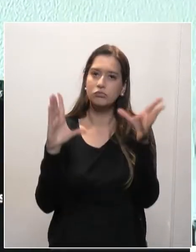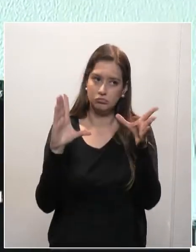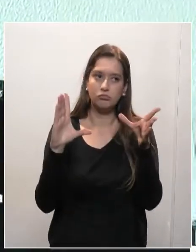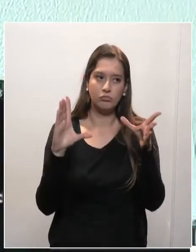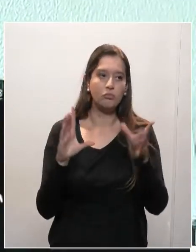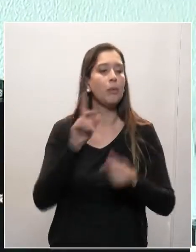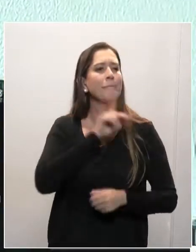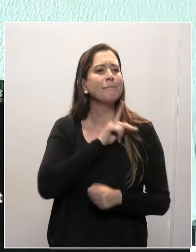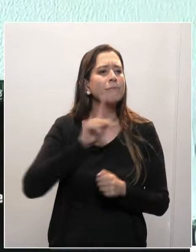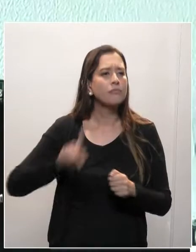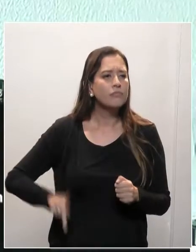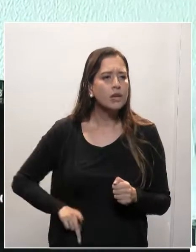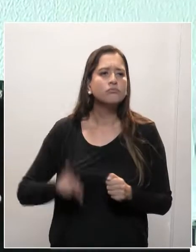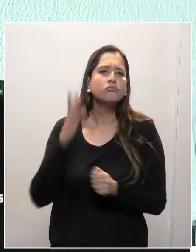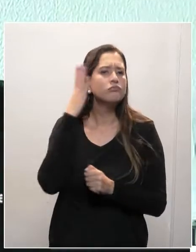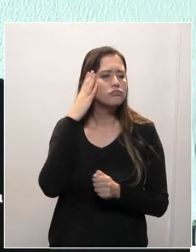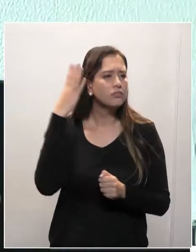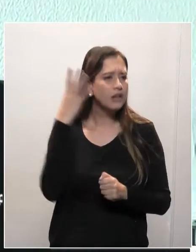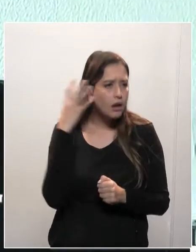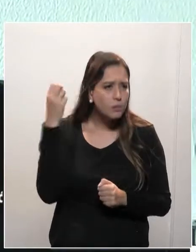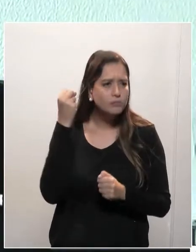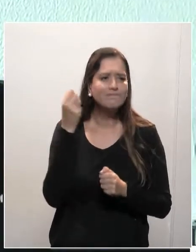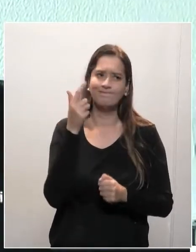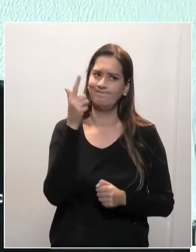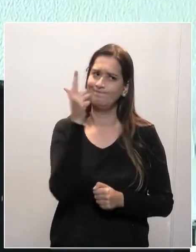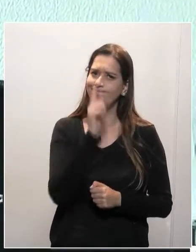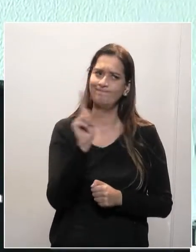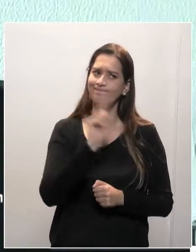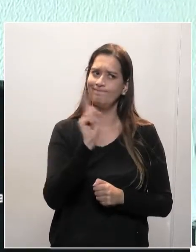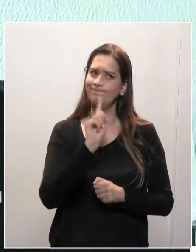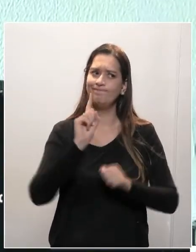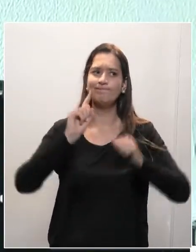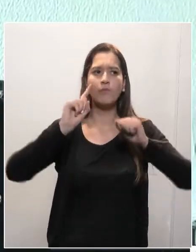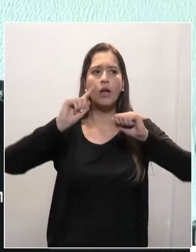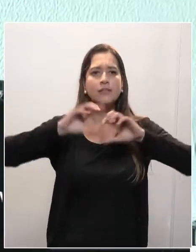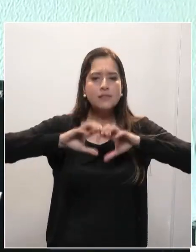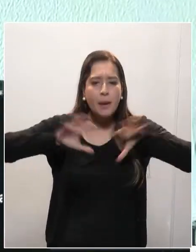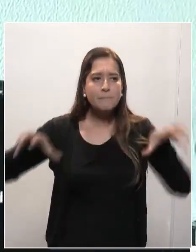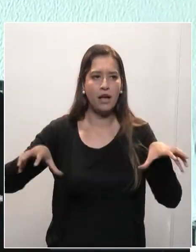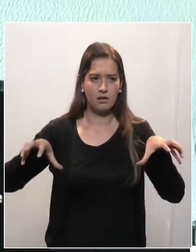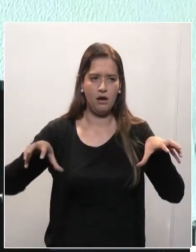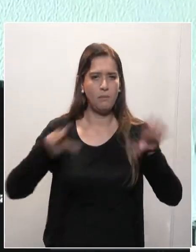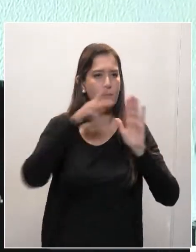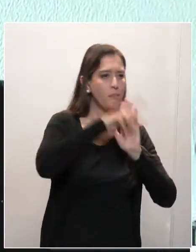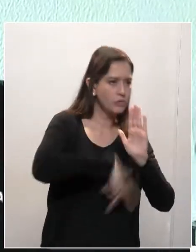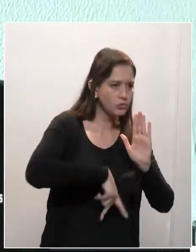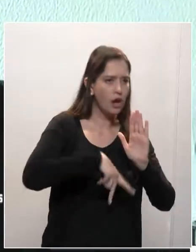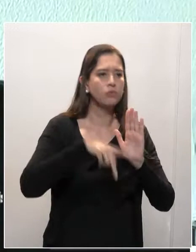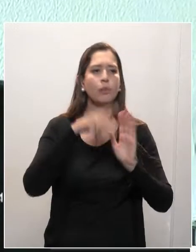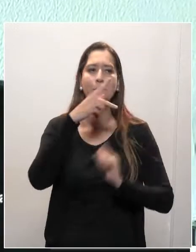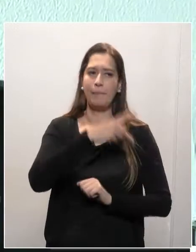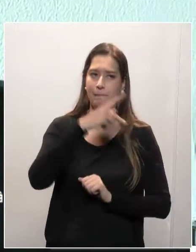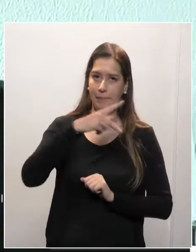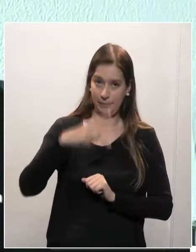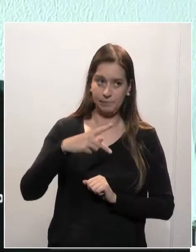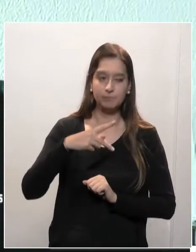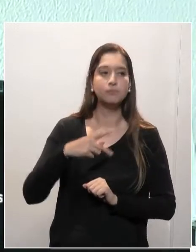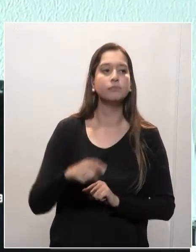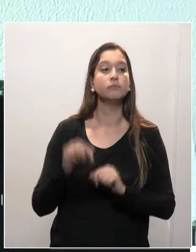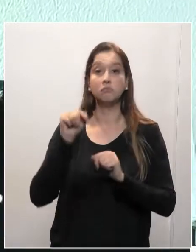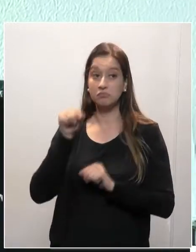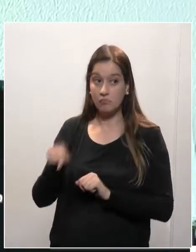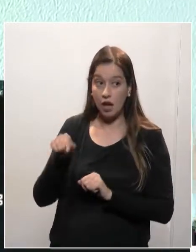não se separa o projeto pedagógico do projeto de administração escolar. É o projeto pedagógico que define o modelo